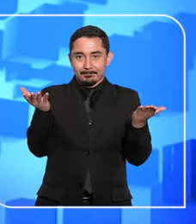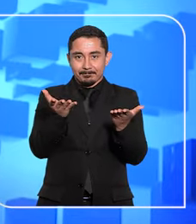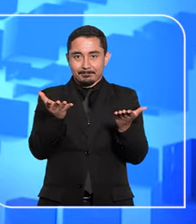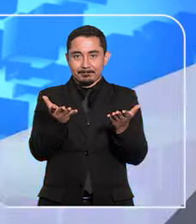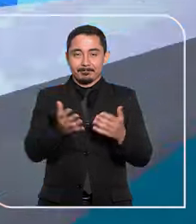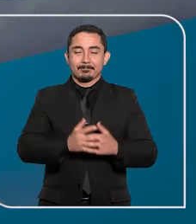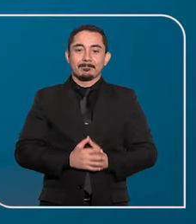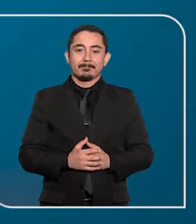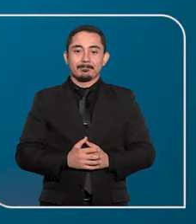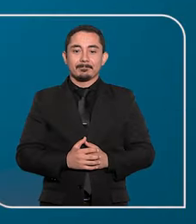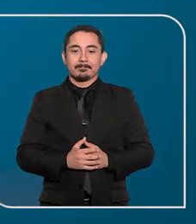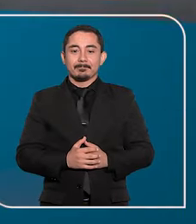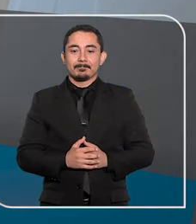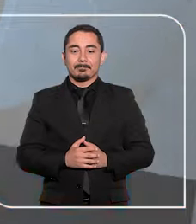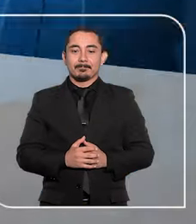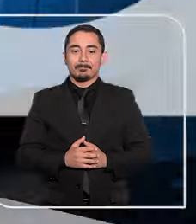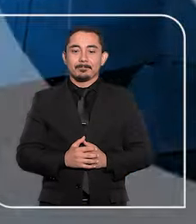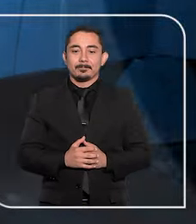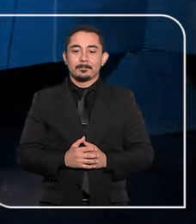agora.